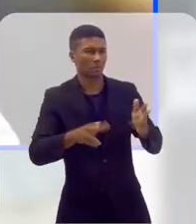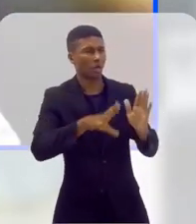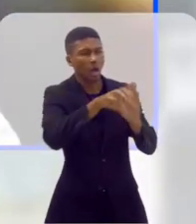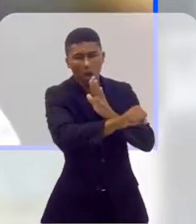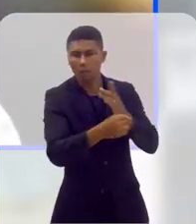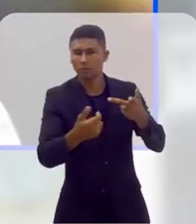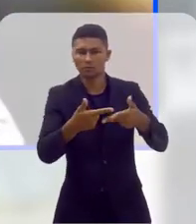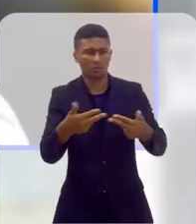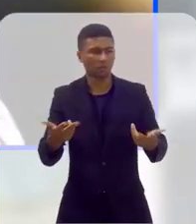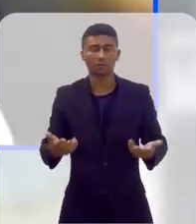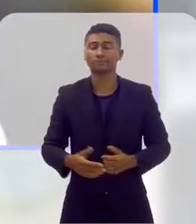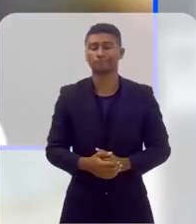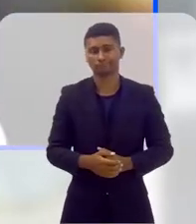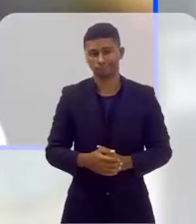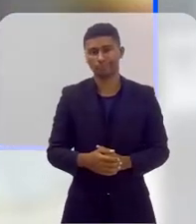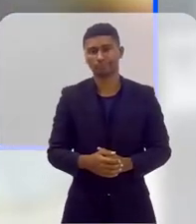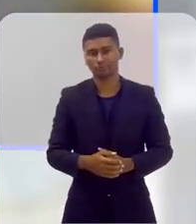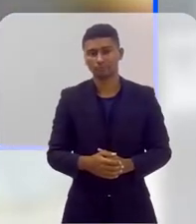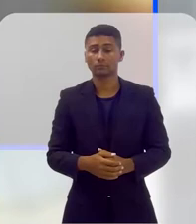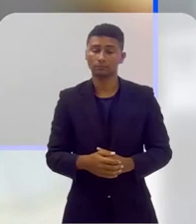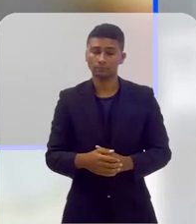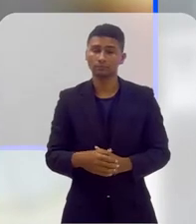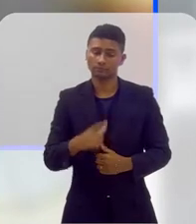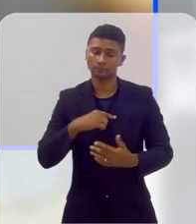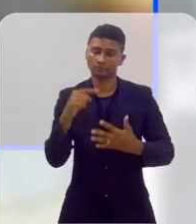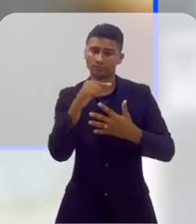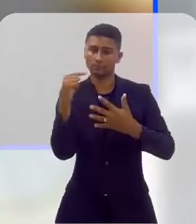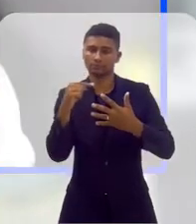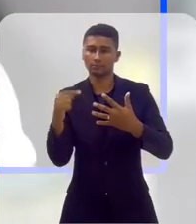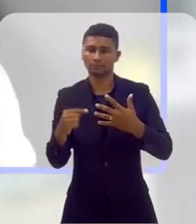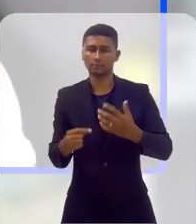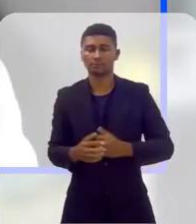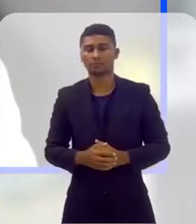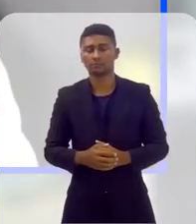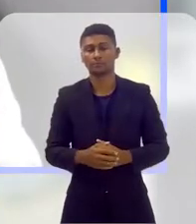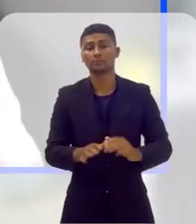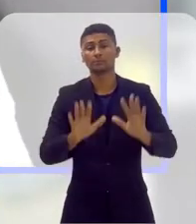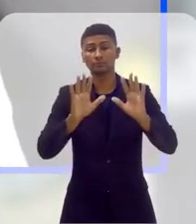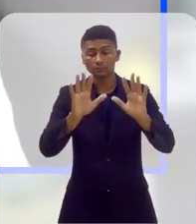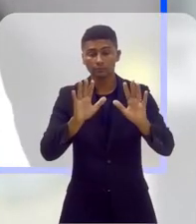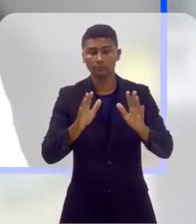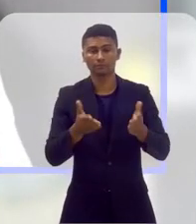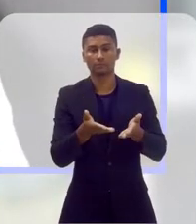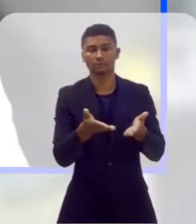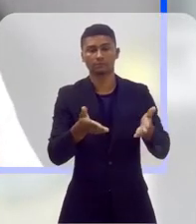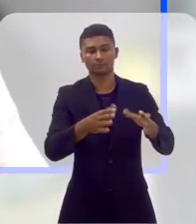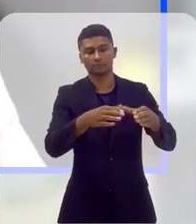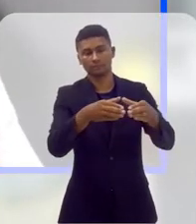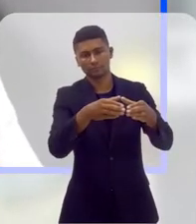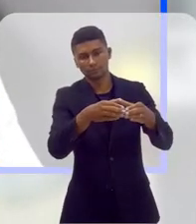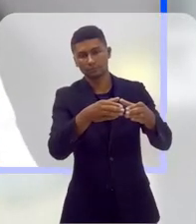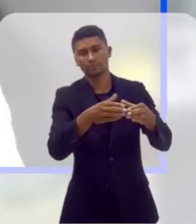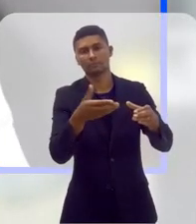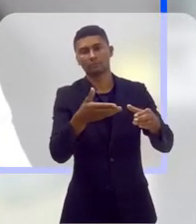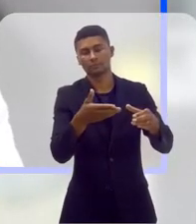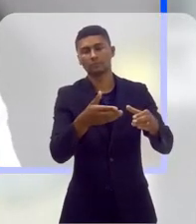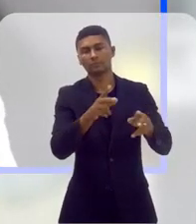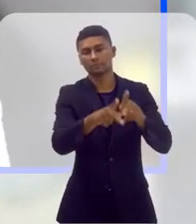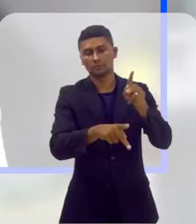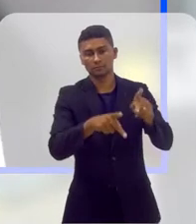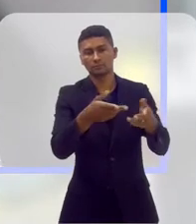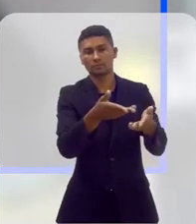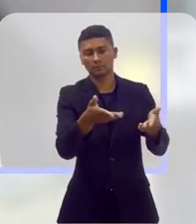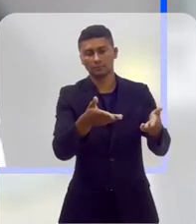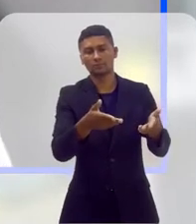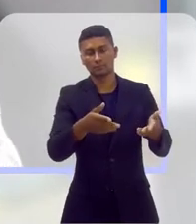e outros mais, Então, são de um sonho de vários fatores. Agora, existe uma população, uma parte da população que nós chamamos